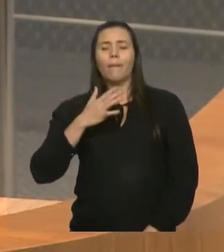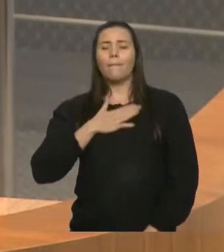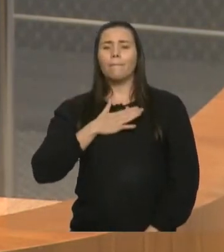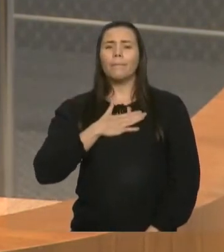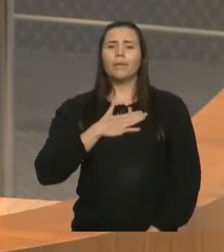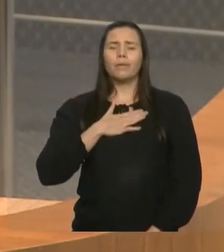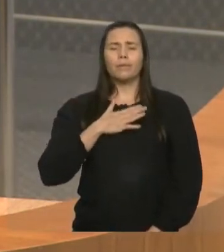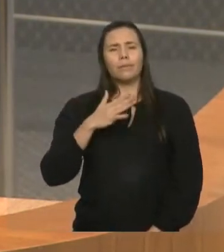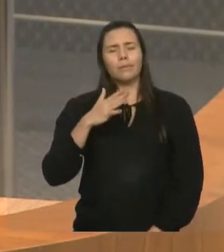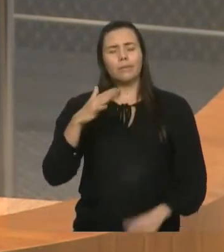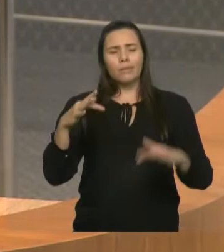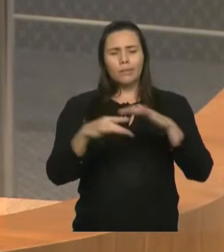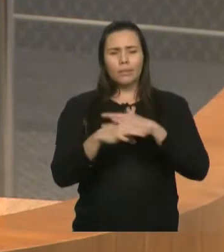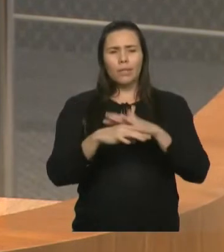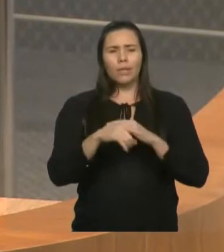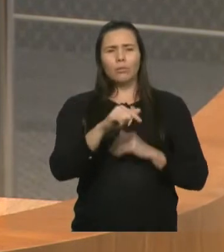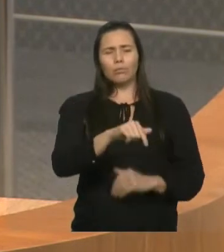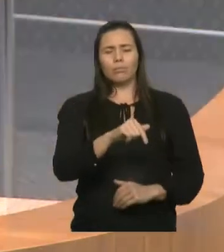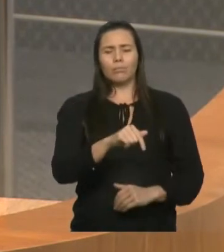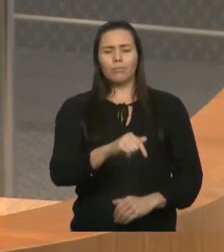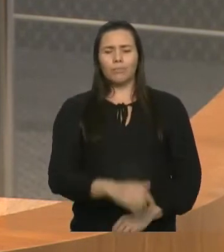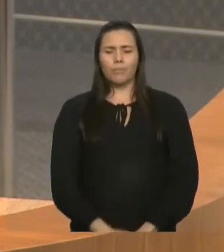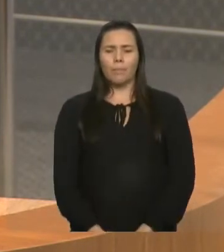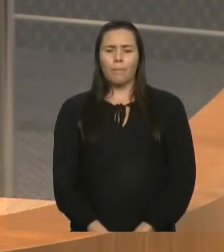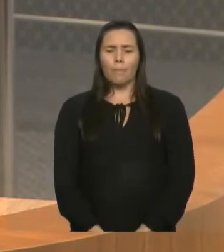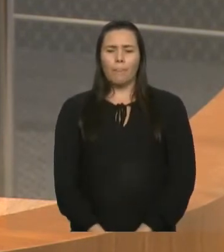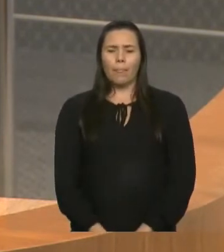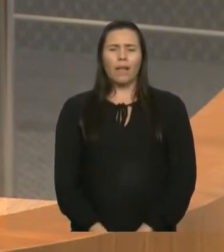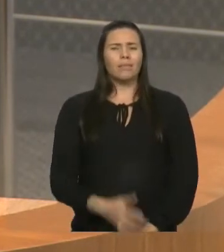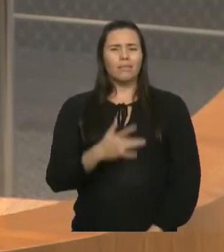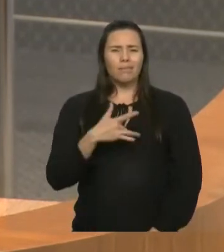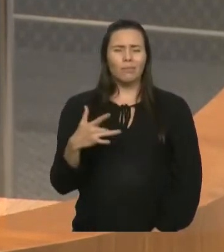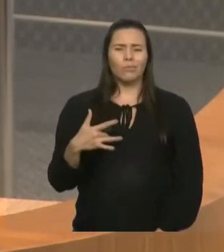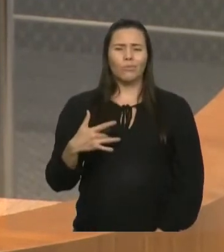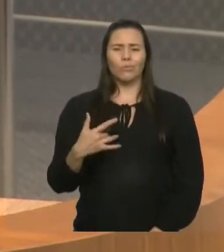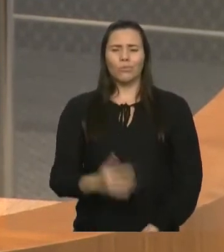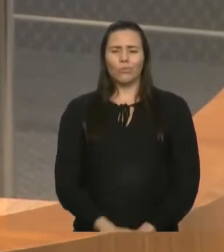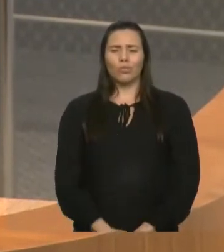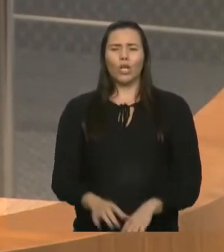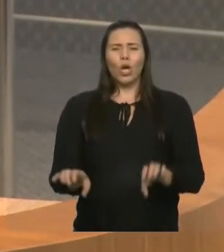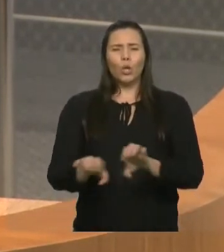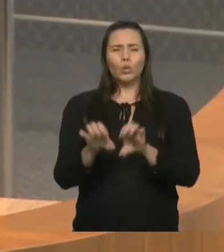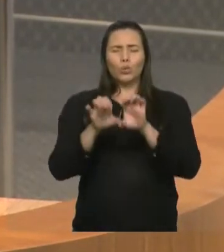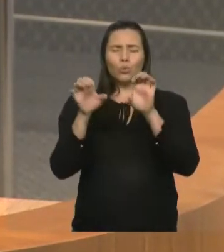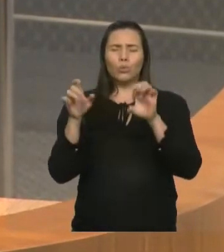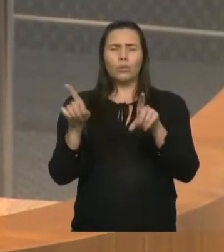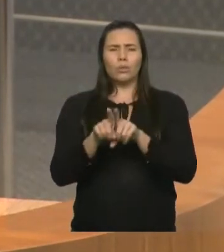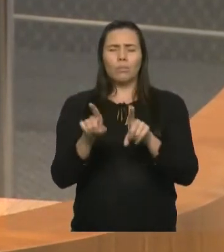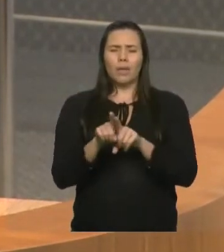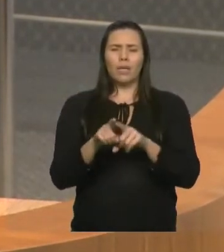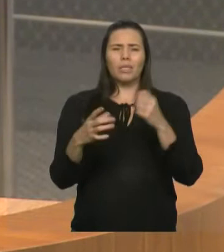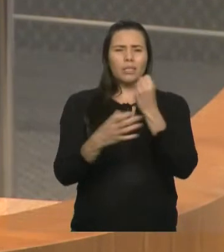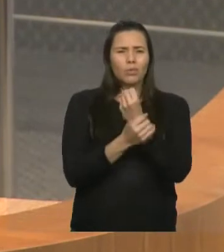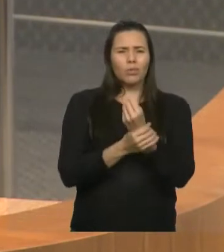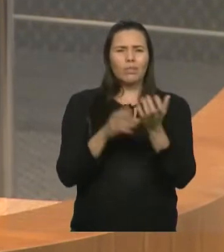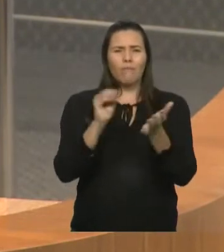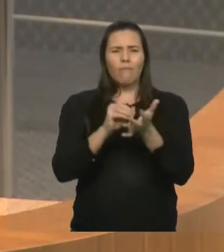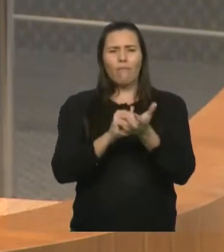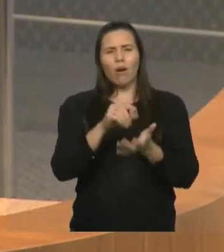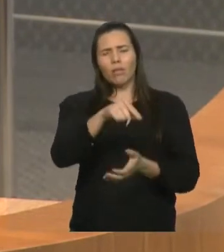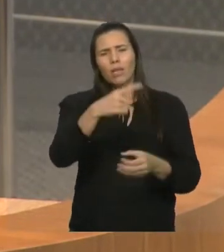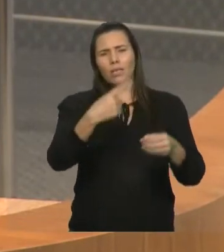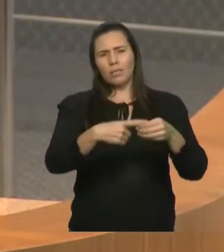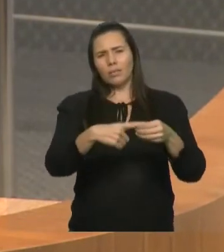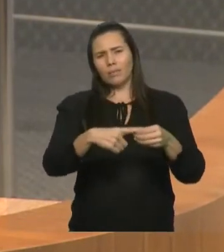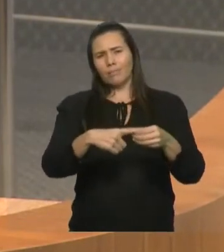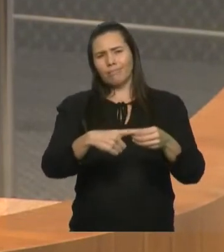infraestrutura, a falta de segurança. Eu destinei uma ambulância com UTI completa para a